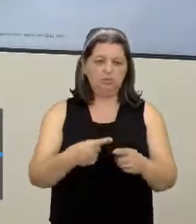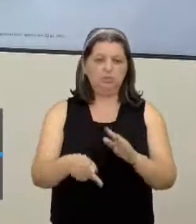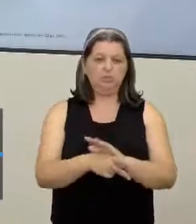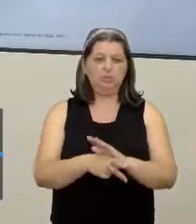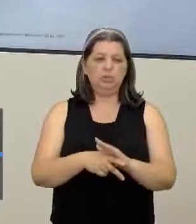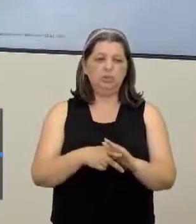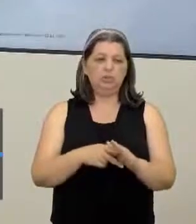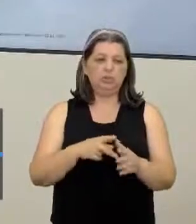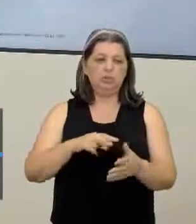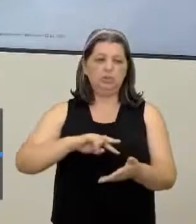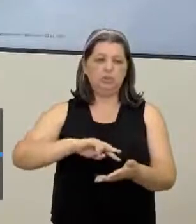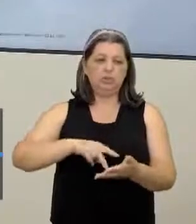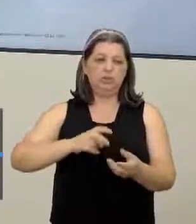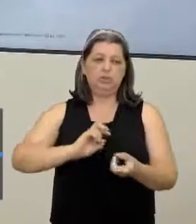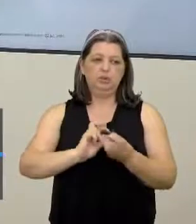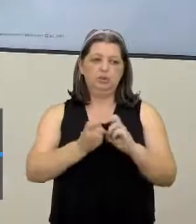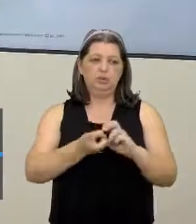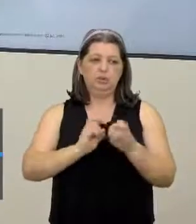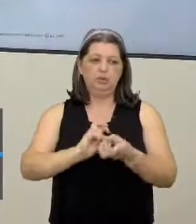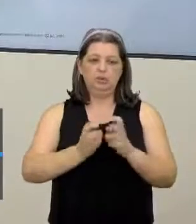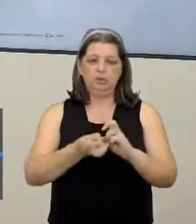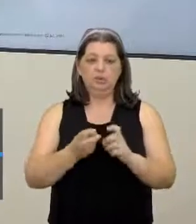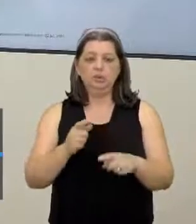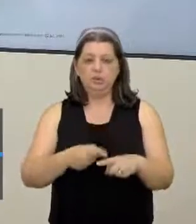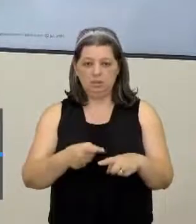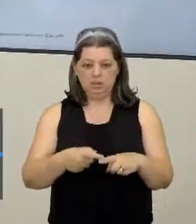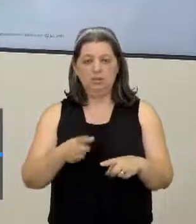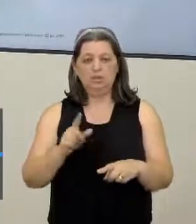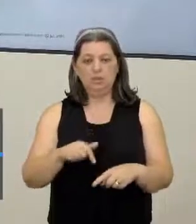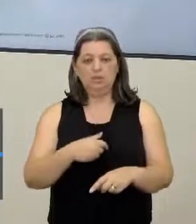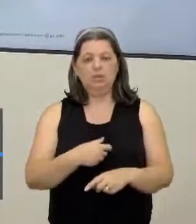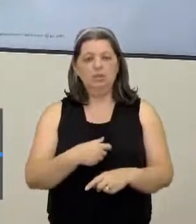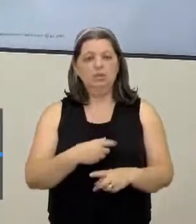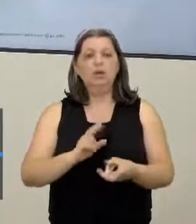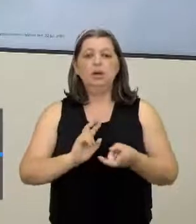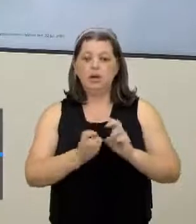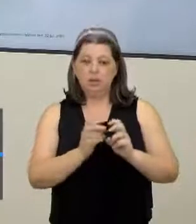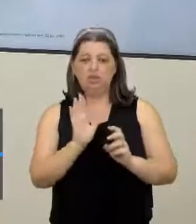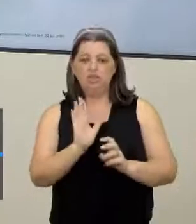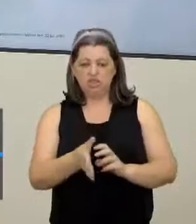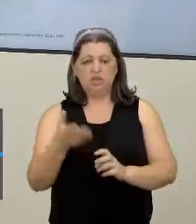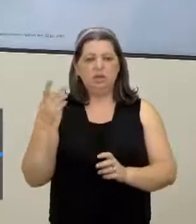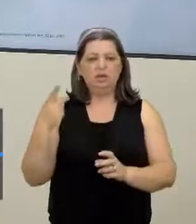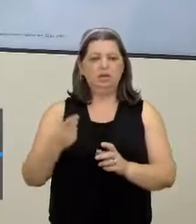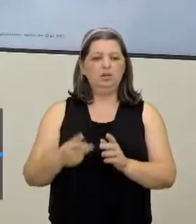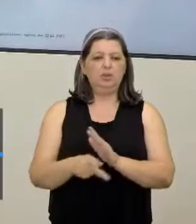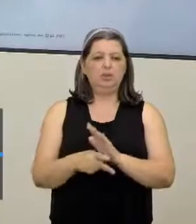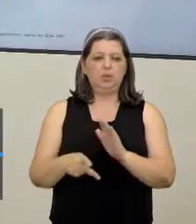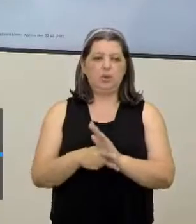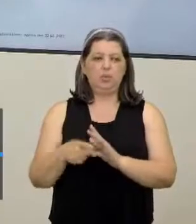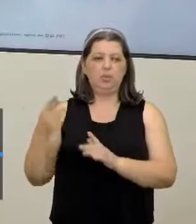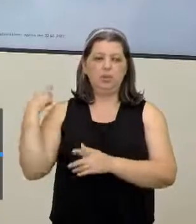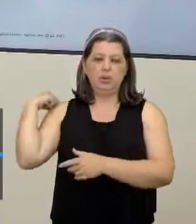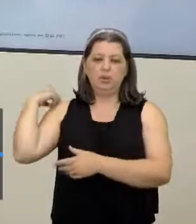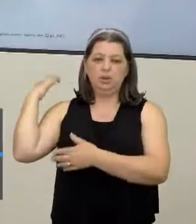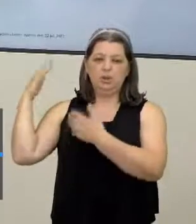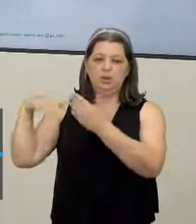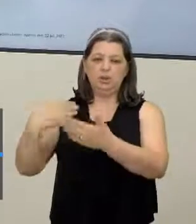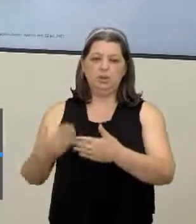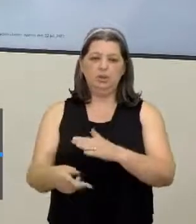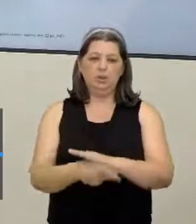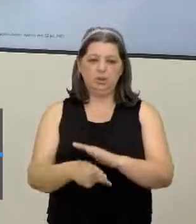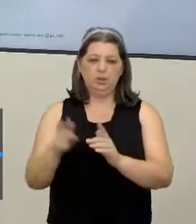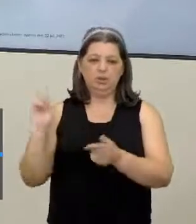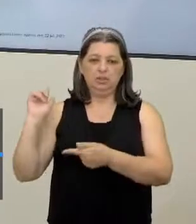Que nós temos aqui no Brasil né A capoeira ela vem né Do continente africano Mas nasce